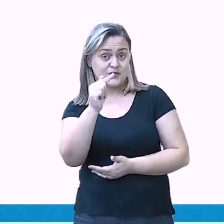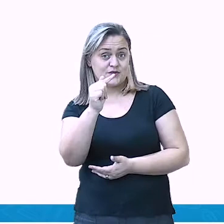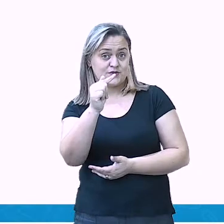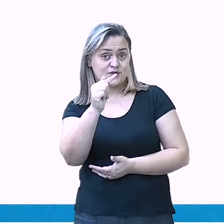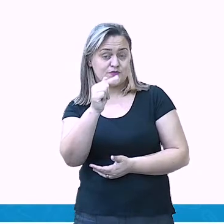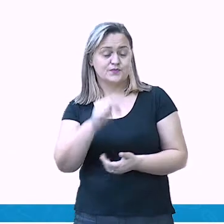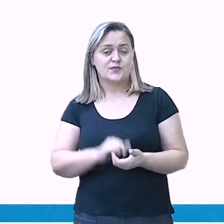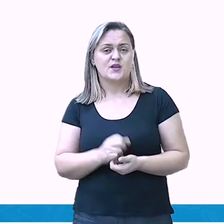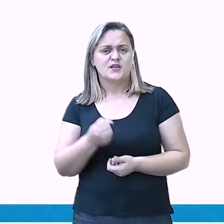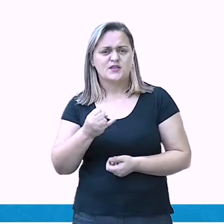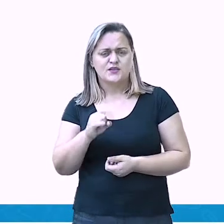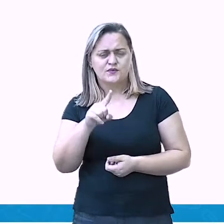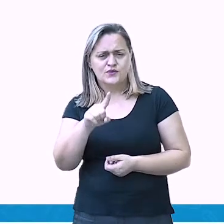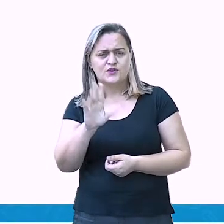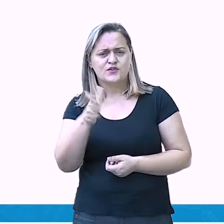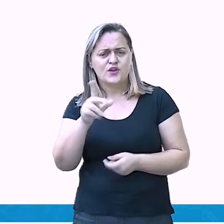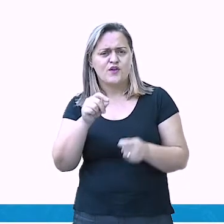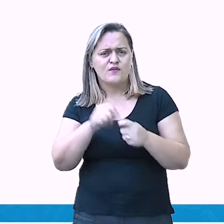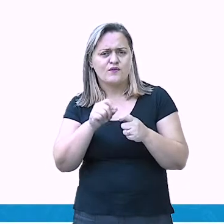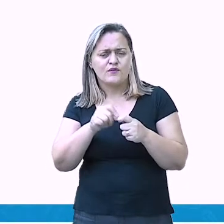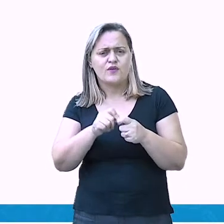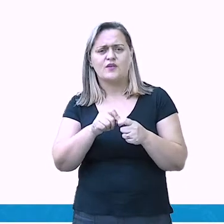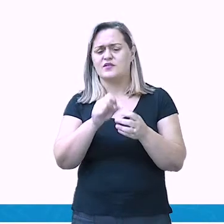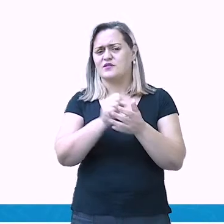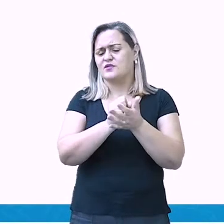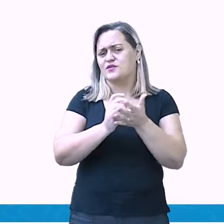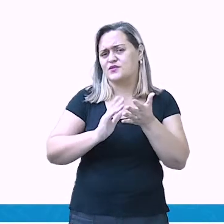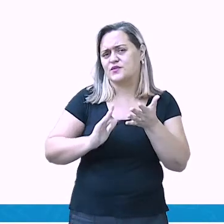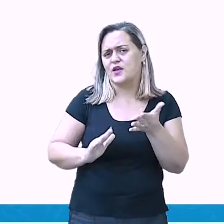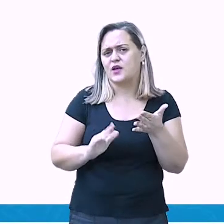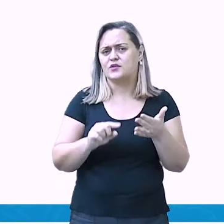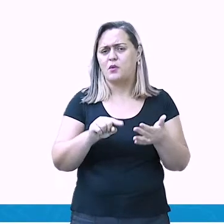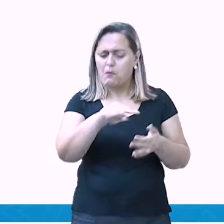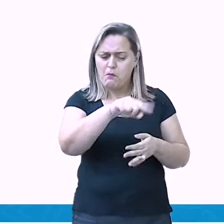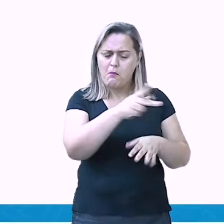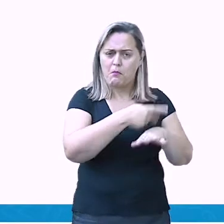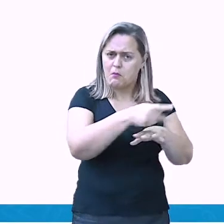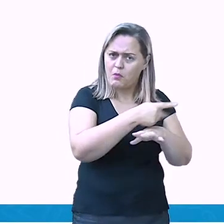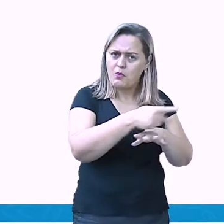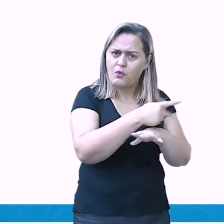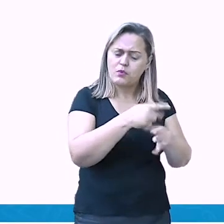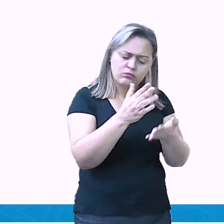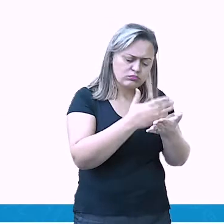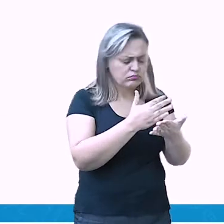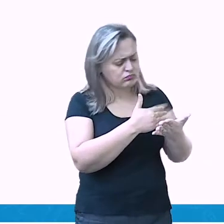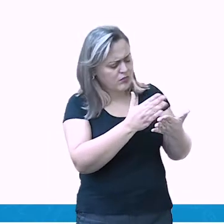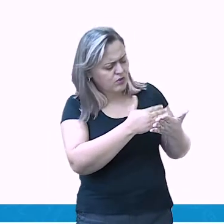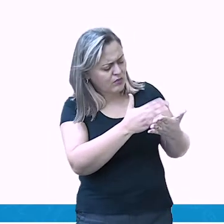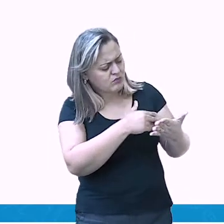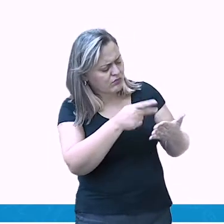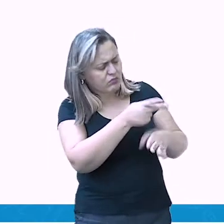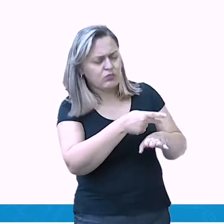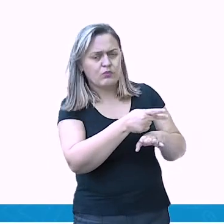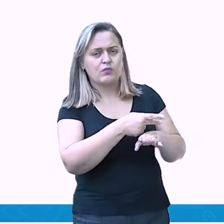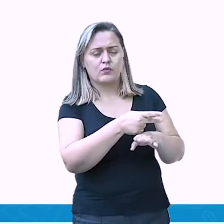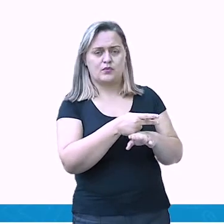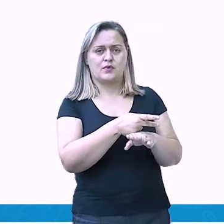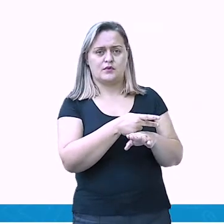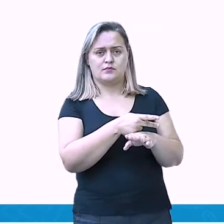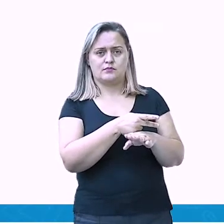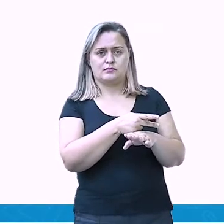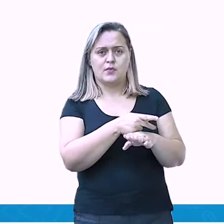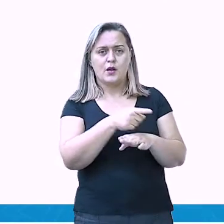Se você já realizou, busque aí no seu caderno, na sua folha de escrita para que você possa